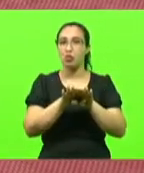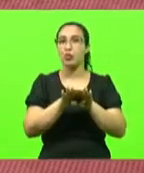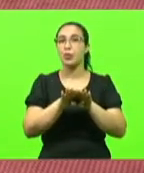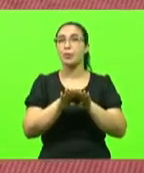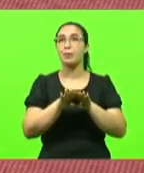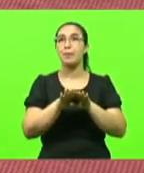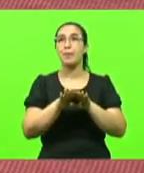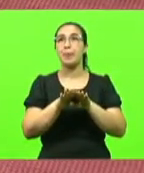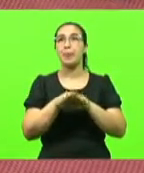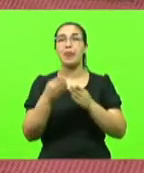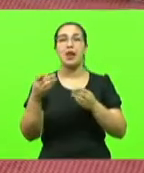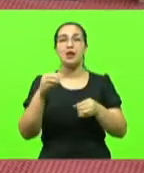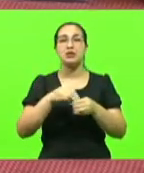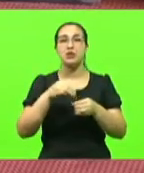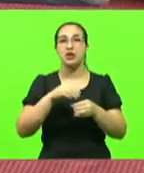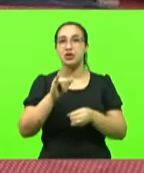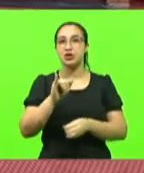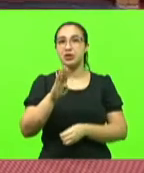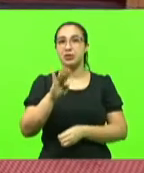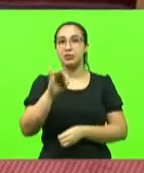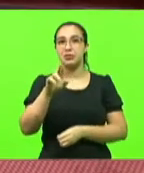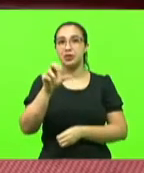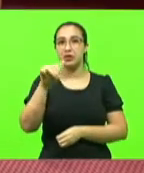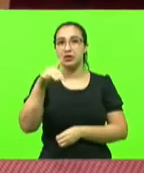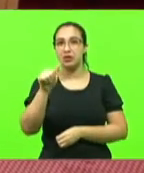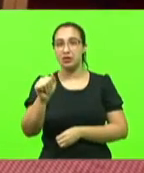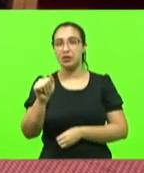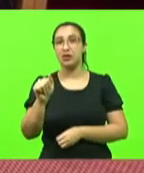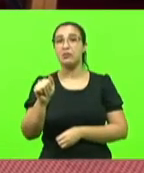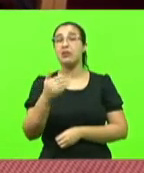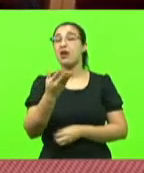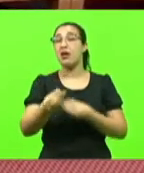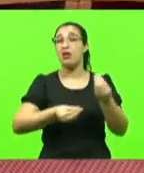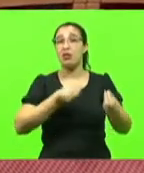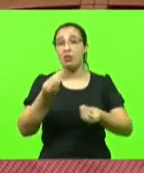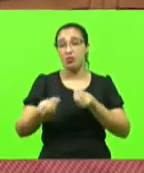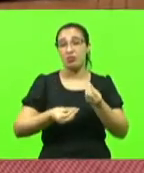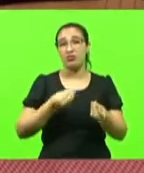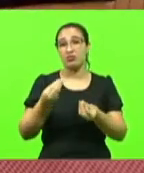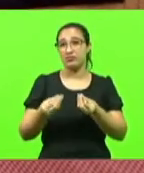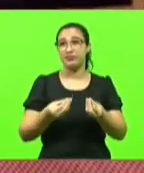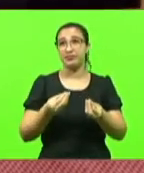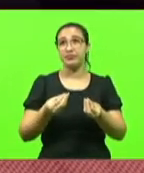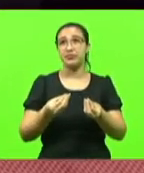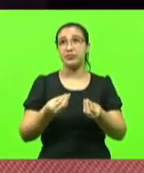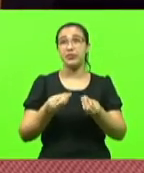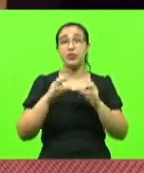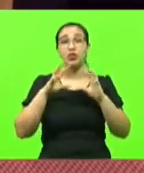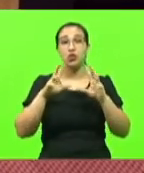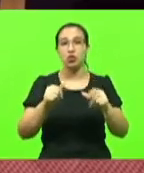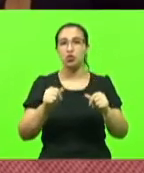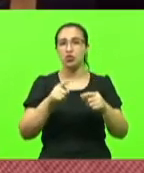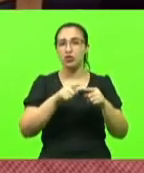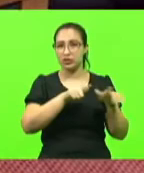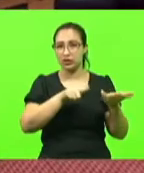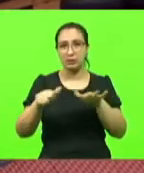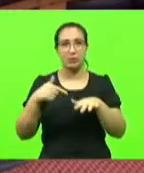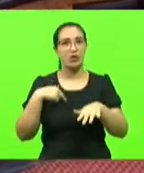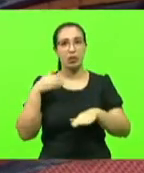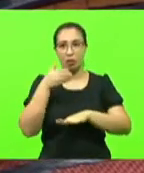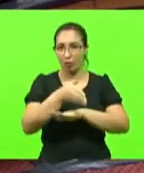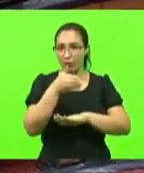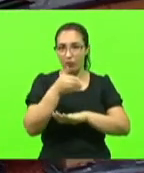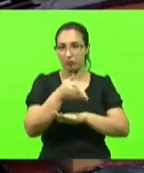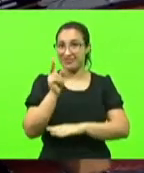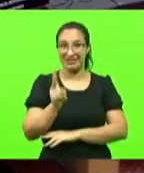cidade de Ibirama é a cidade onde eu moro. Então, praticamente, deputado Sargento Lima, toda semana passo por lá. Mas